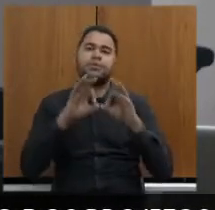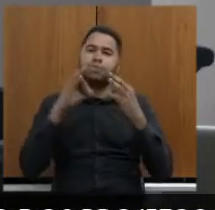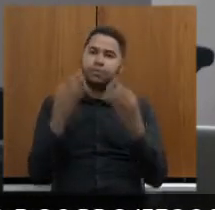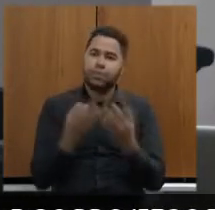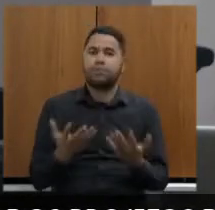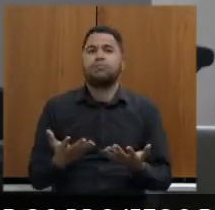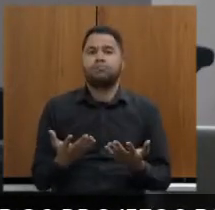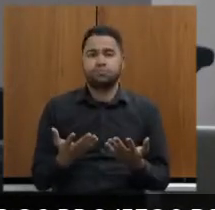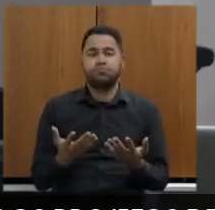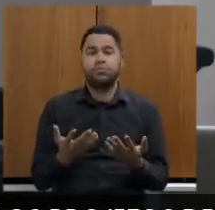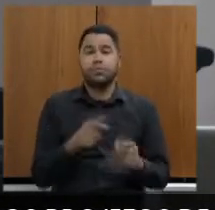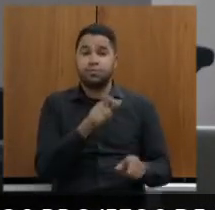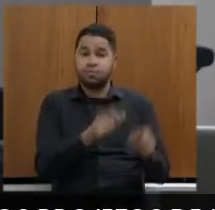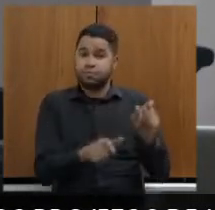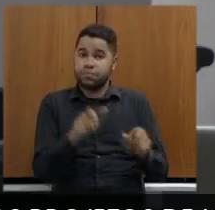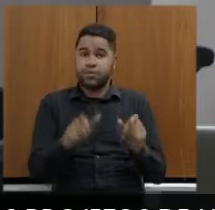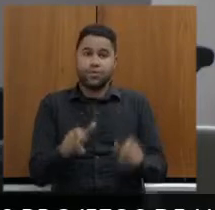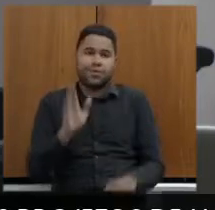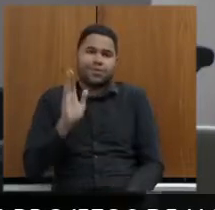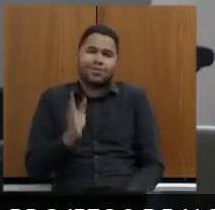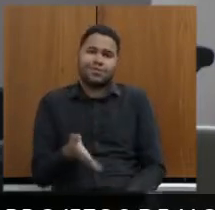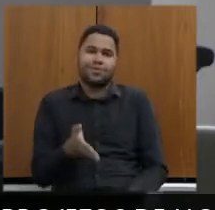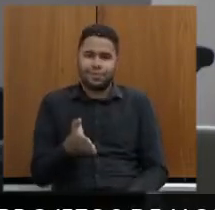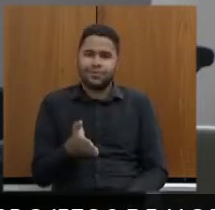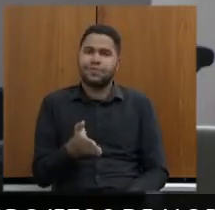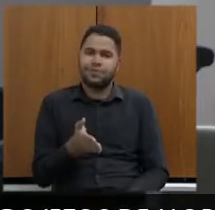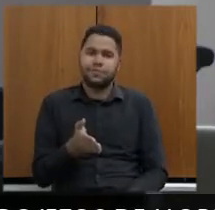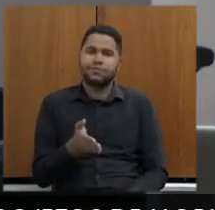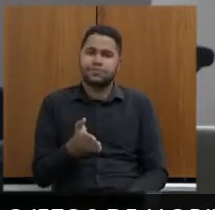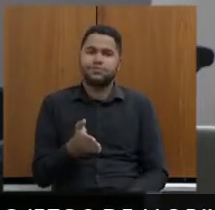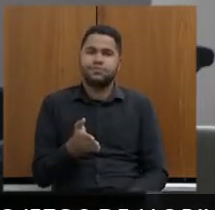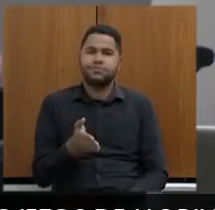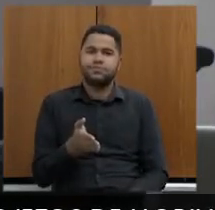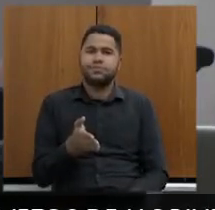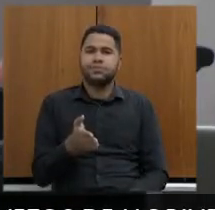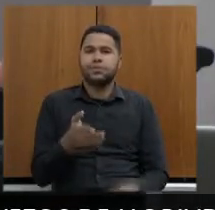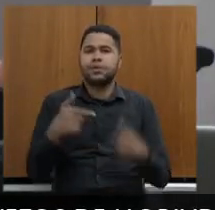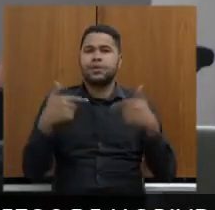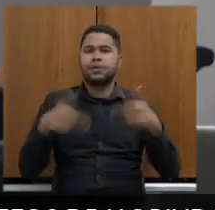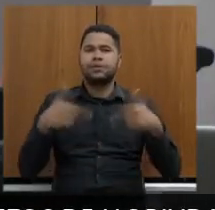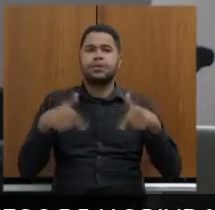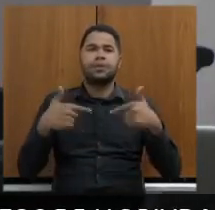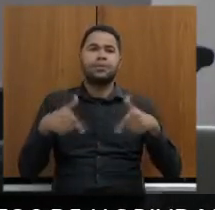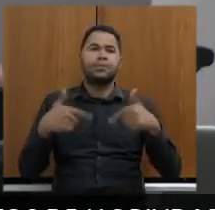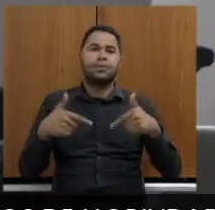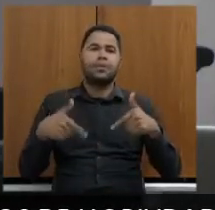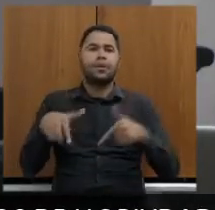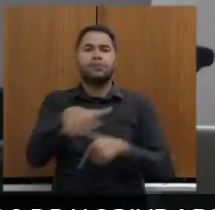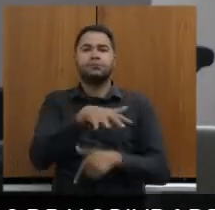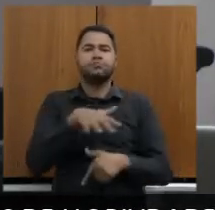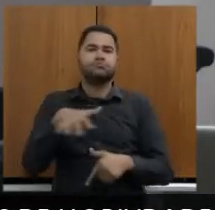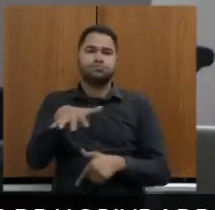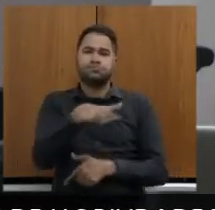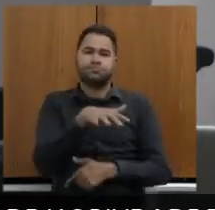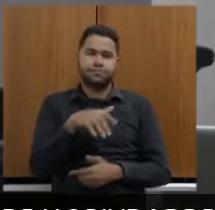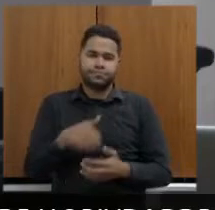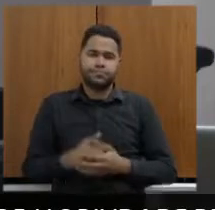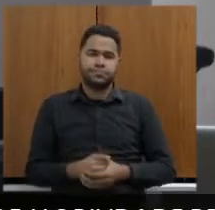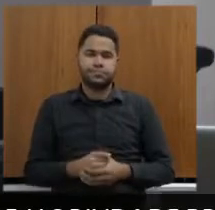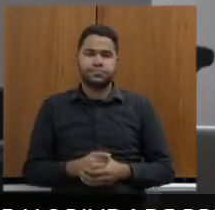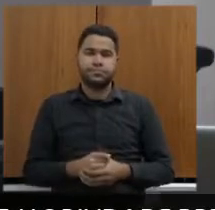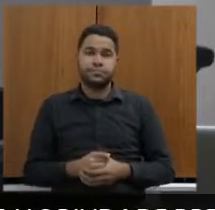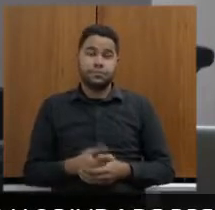porque essas pessoas elas já têm as suas as suas atividades circundantes naquela região